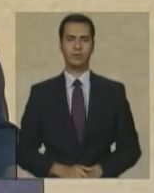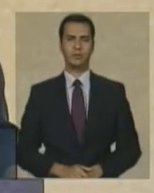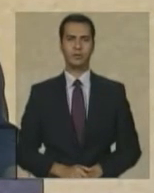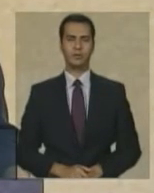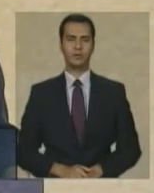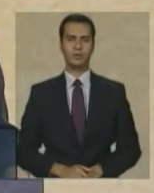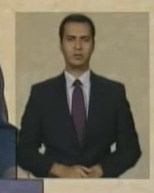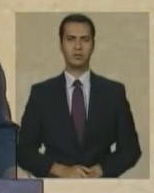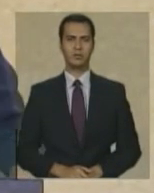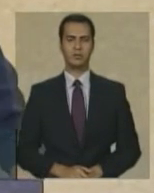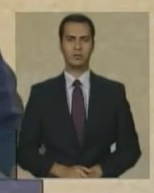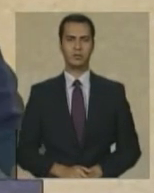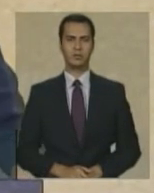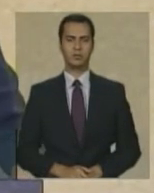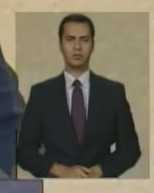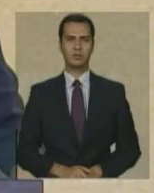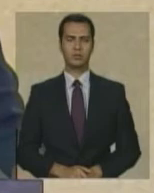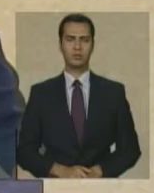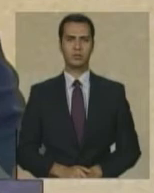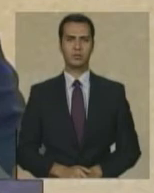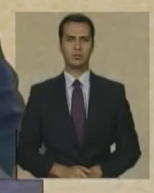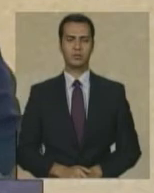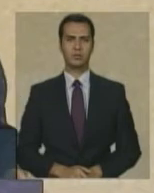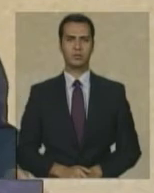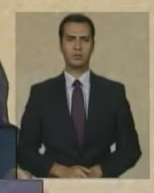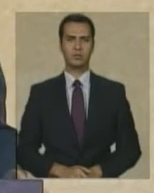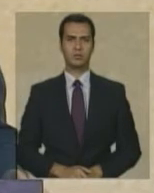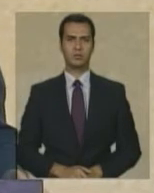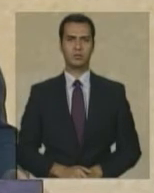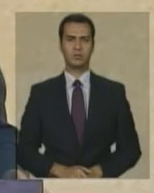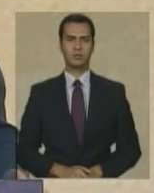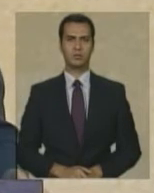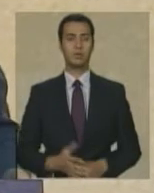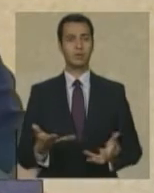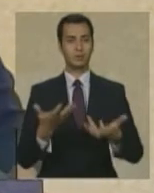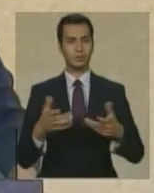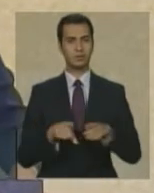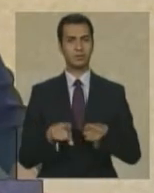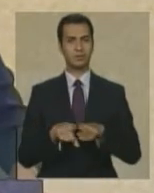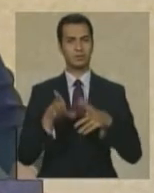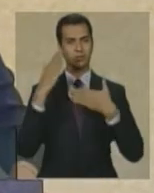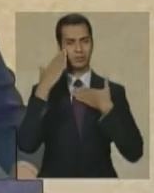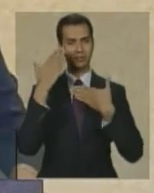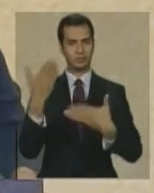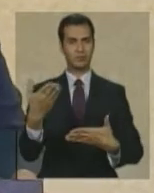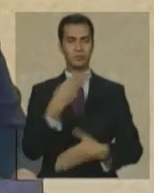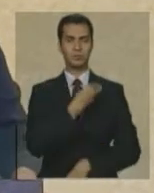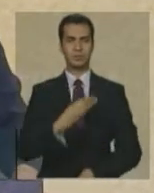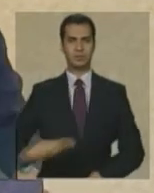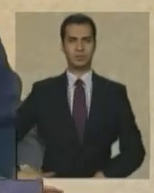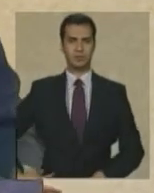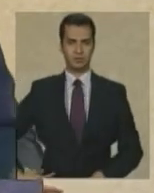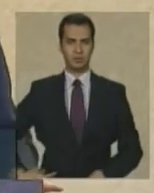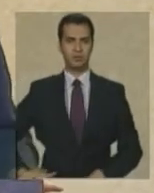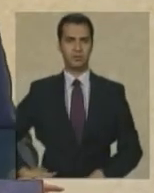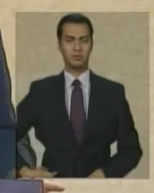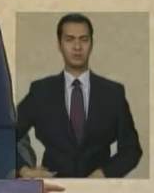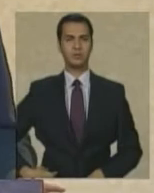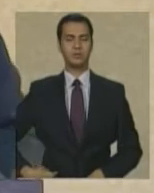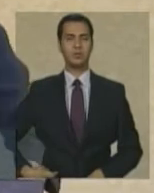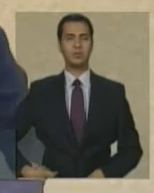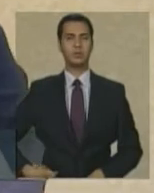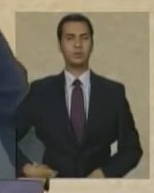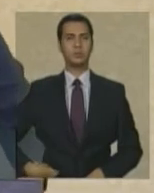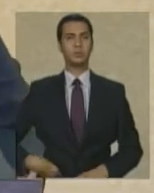agradecer aos ministros do meu governo que cuidaram e